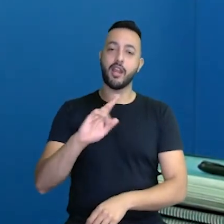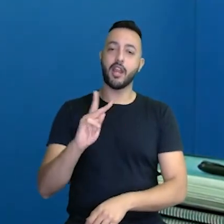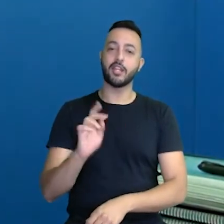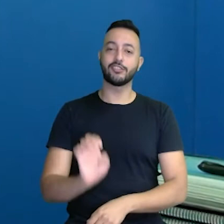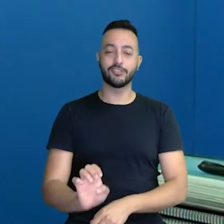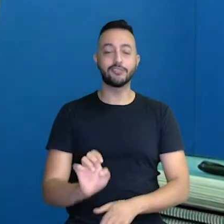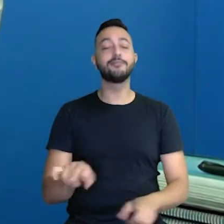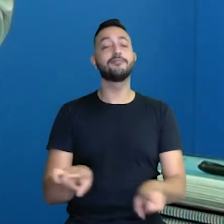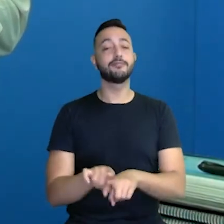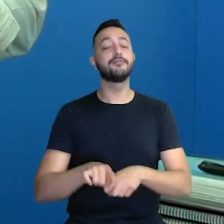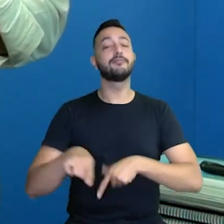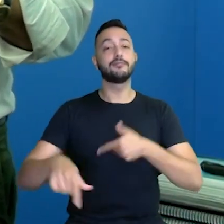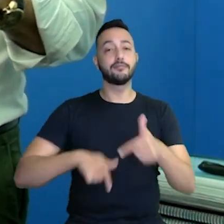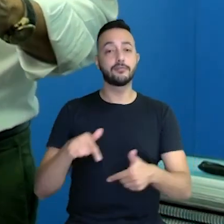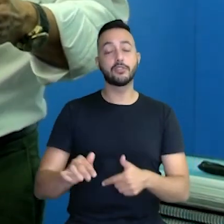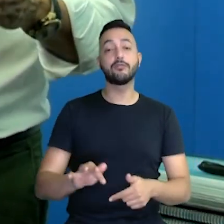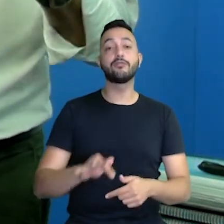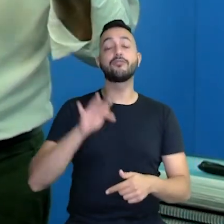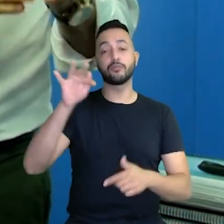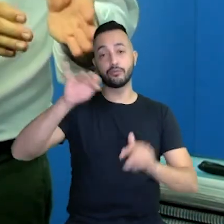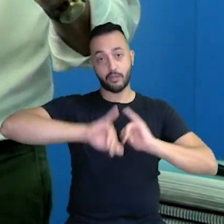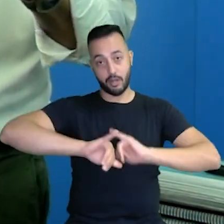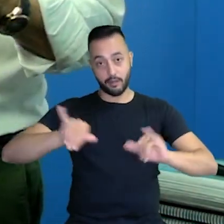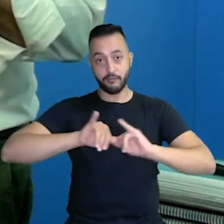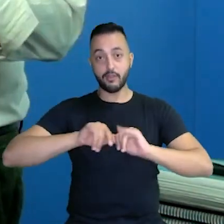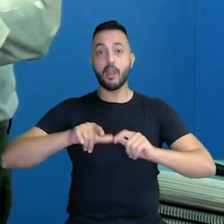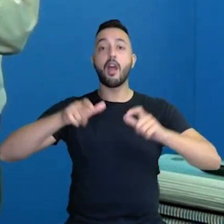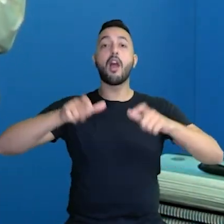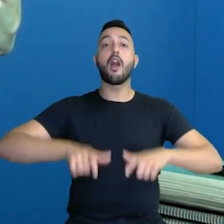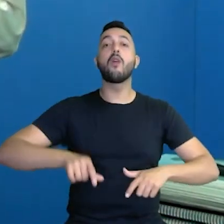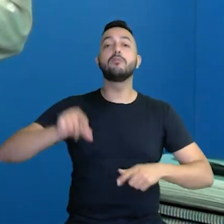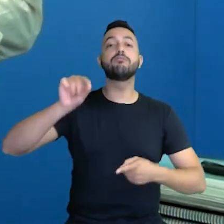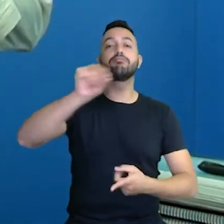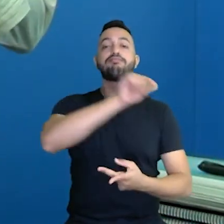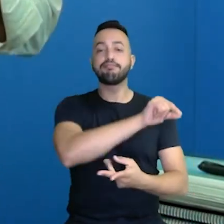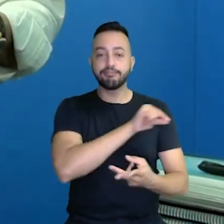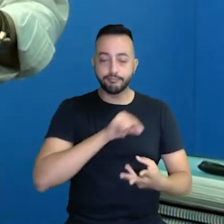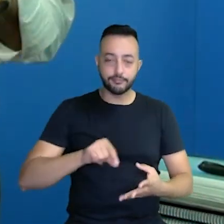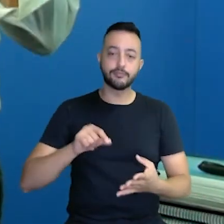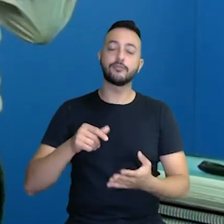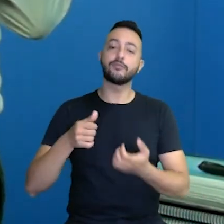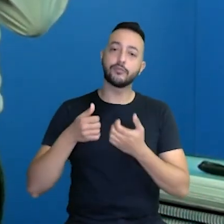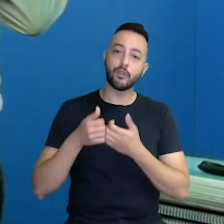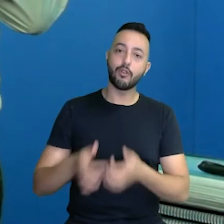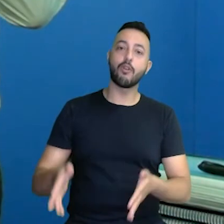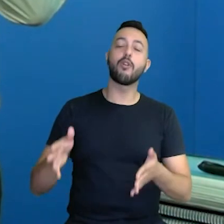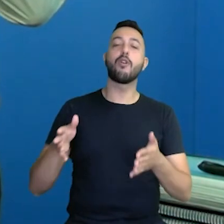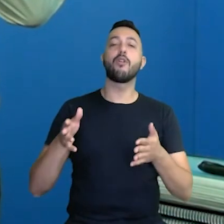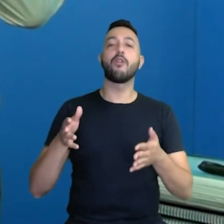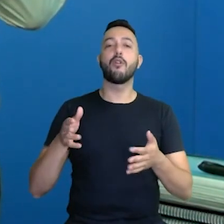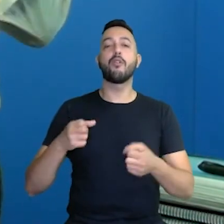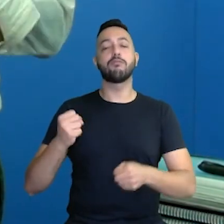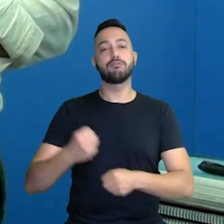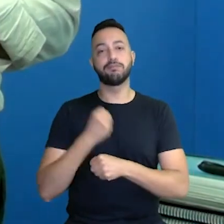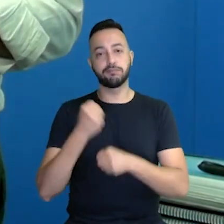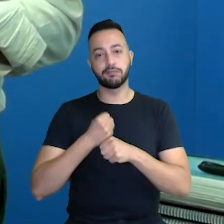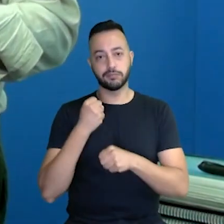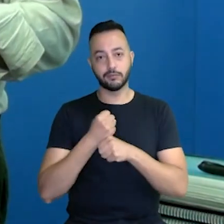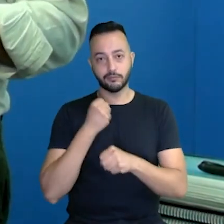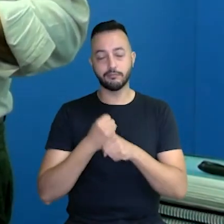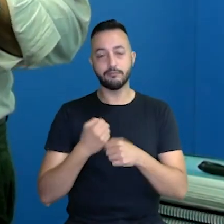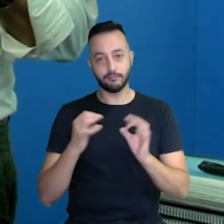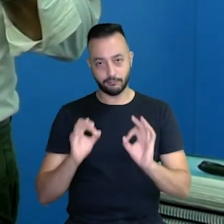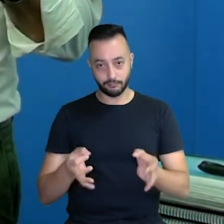trabalhadas, em breve nós vamos anunciar os pontos onde serão as creches para começarmos a construção,